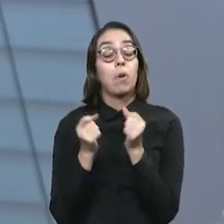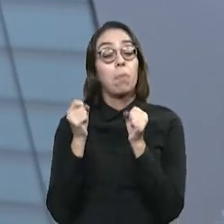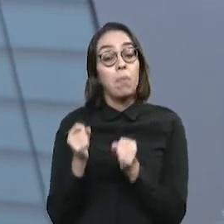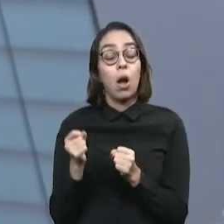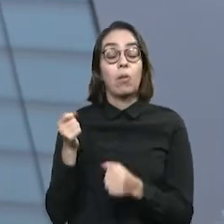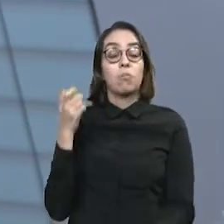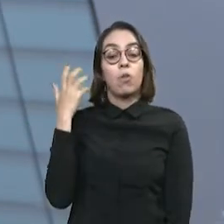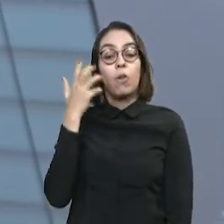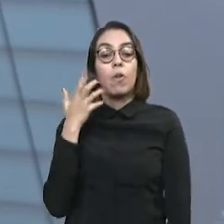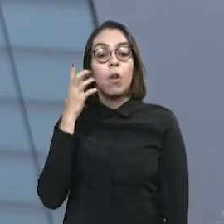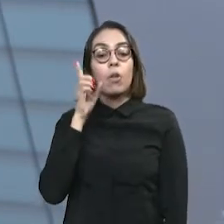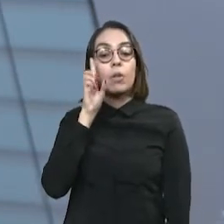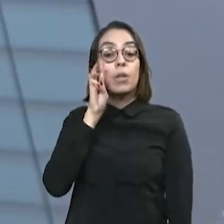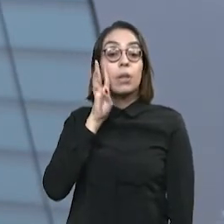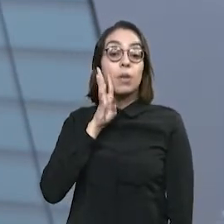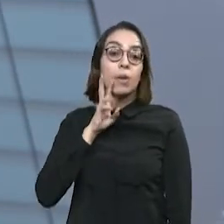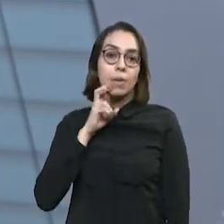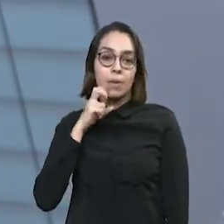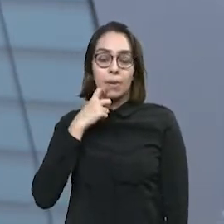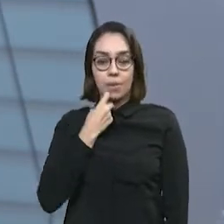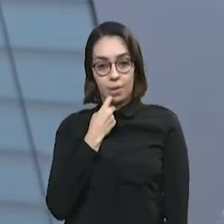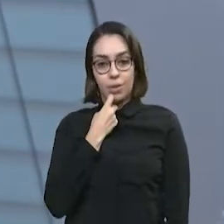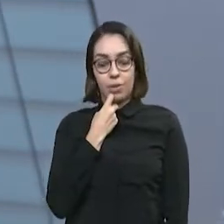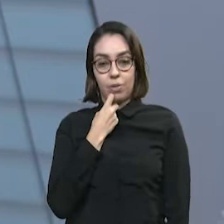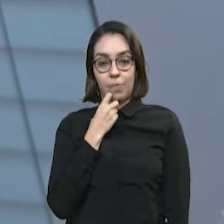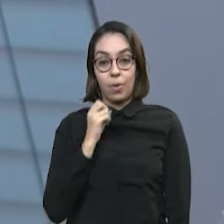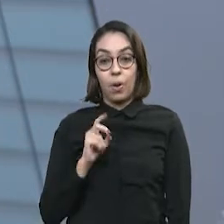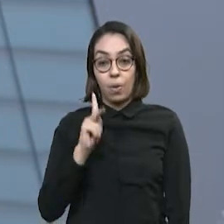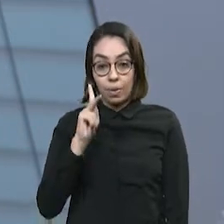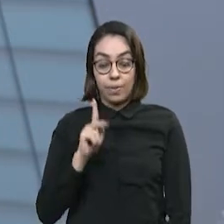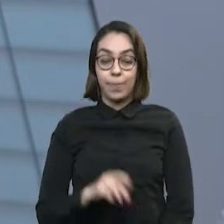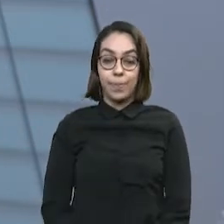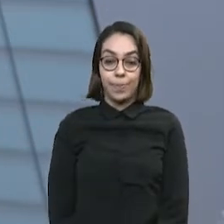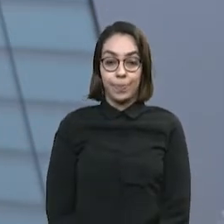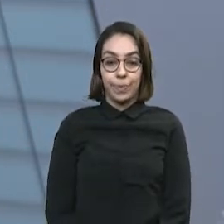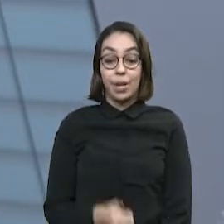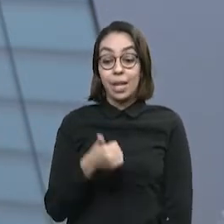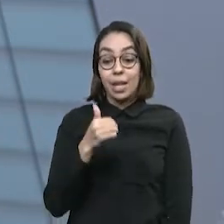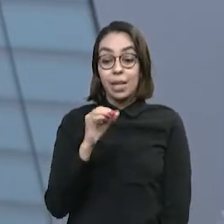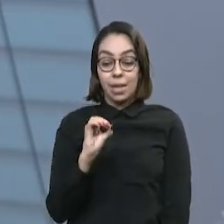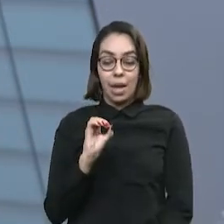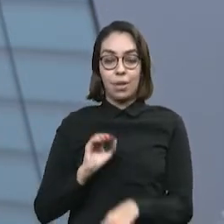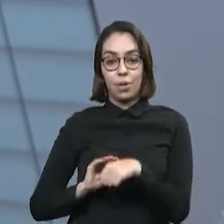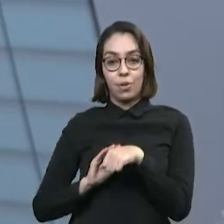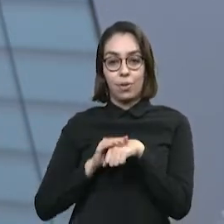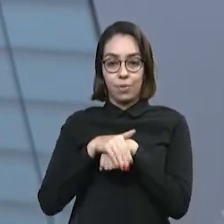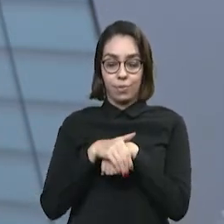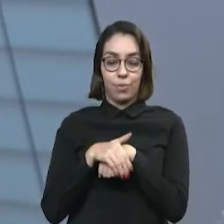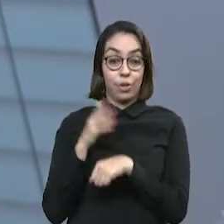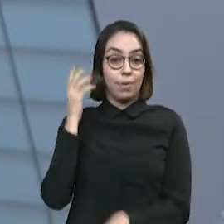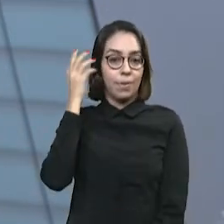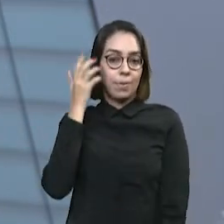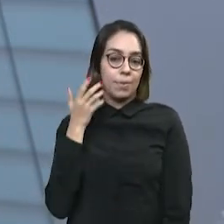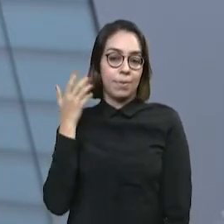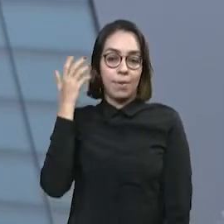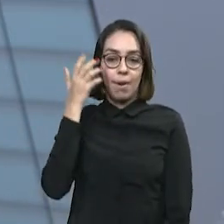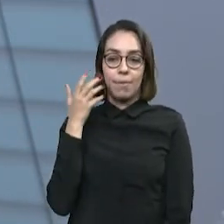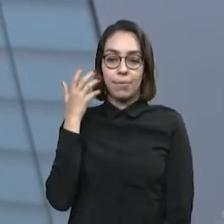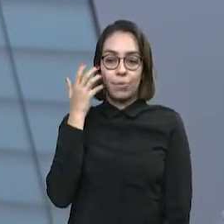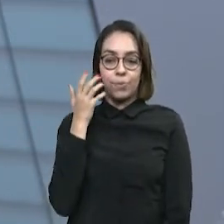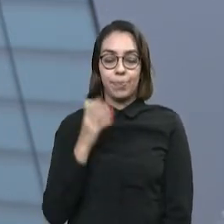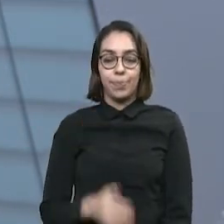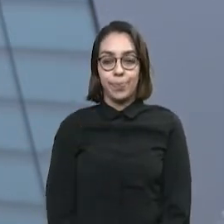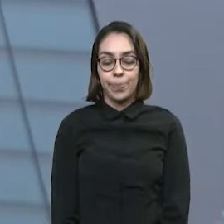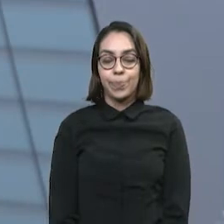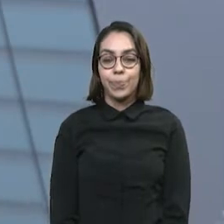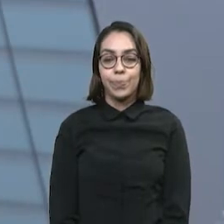diariamente, de terça a sexta-feira, a partir das 10 da noite, pelas ondas do rádio, na FM Assembleia 96